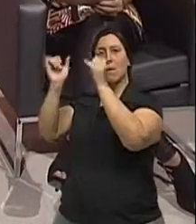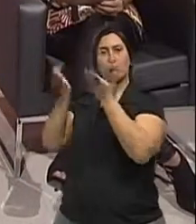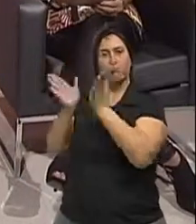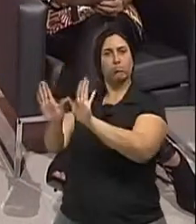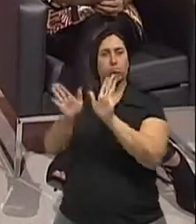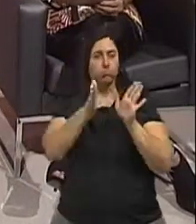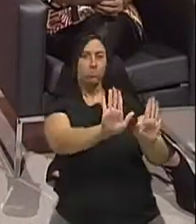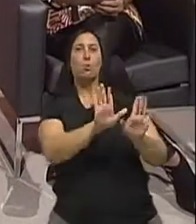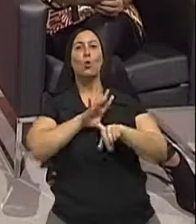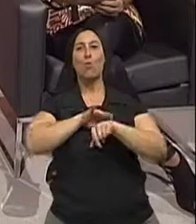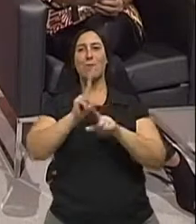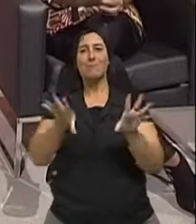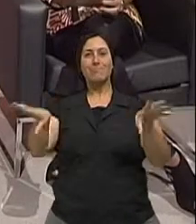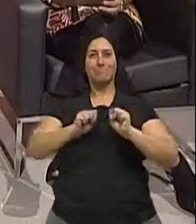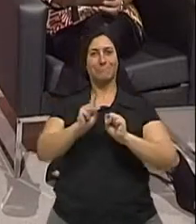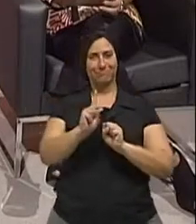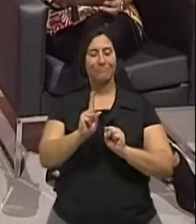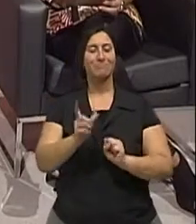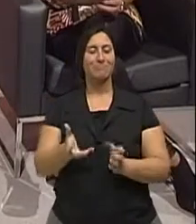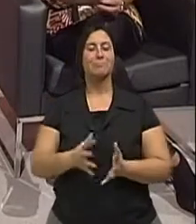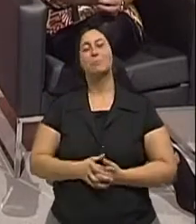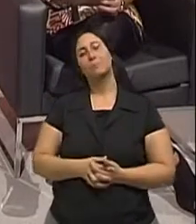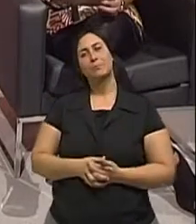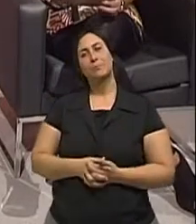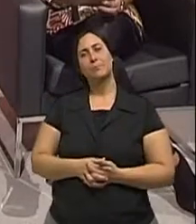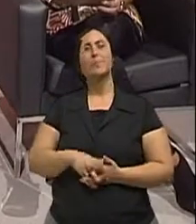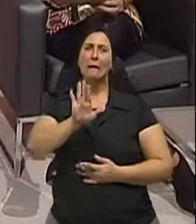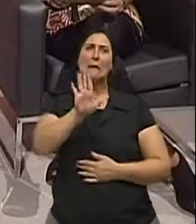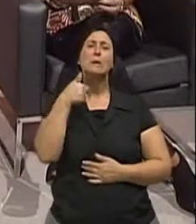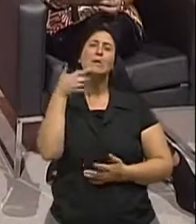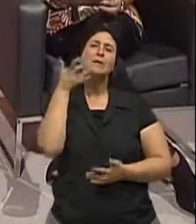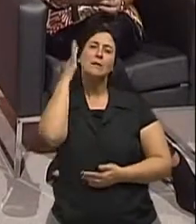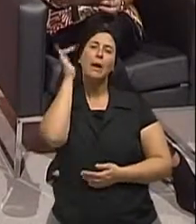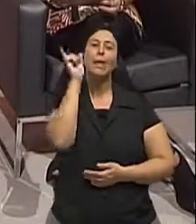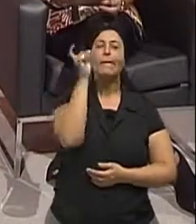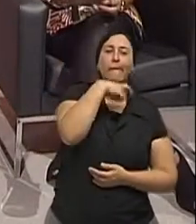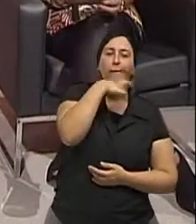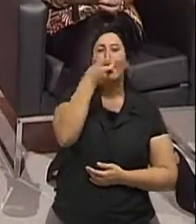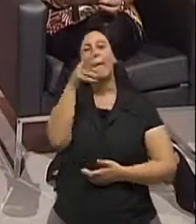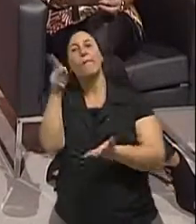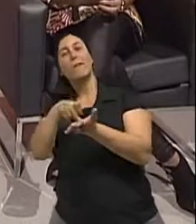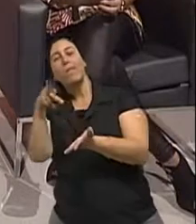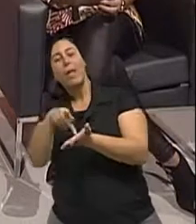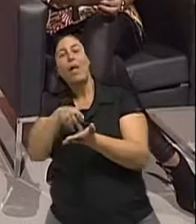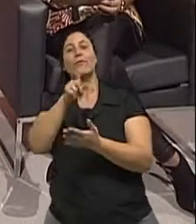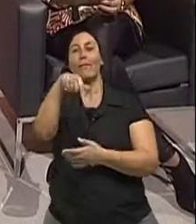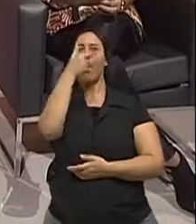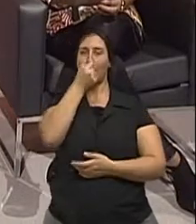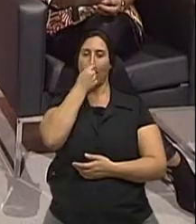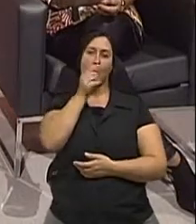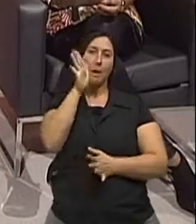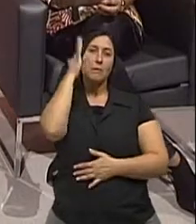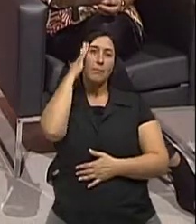uma barreira. Doutor, vamos desmistificar um pouco mitos e verdades sobre a gripe e sobre os sintomas da